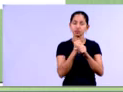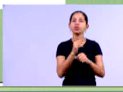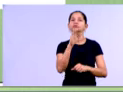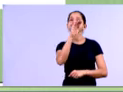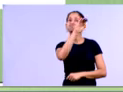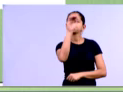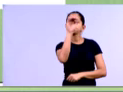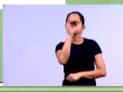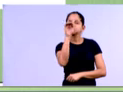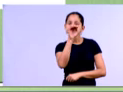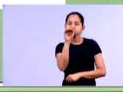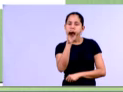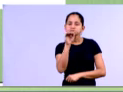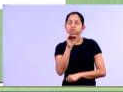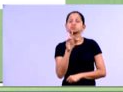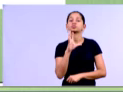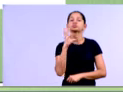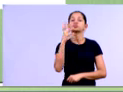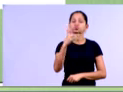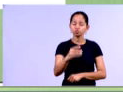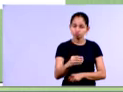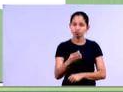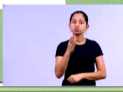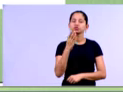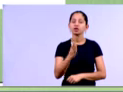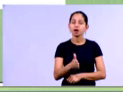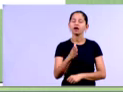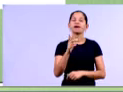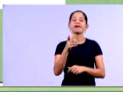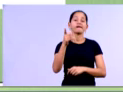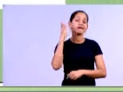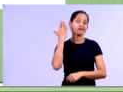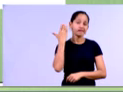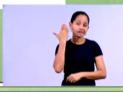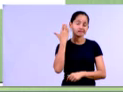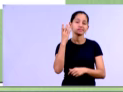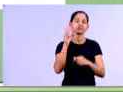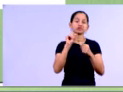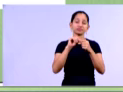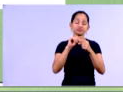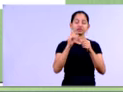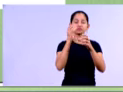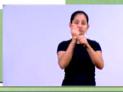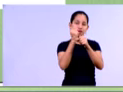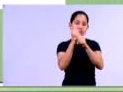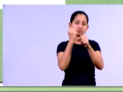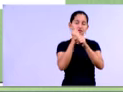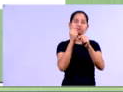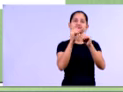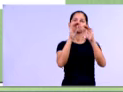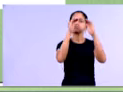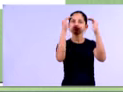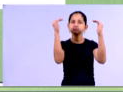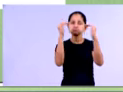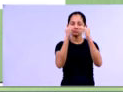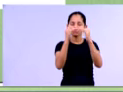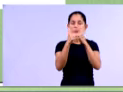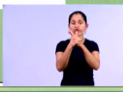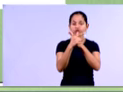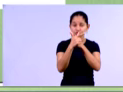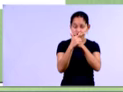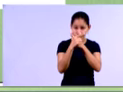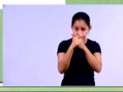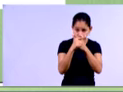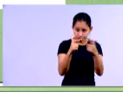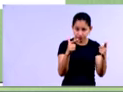como, por exemplo, as disponibilidades que nós já pegamos antes, né, 163.634, né, e dividirmos pelo total do ativo